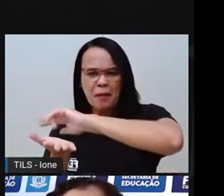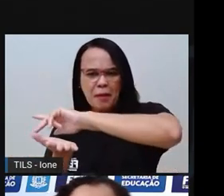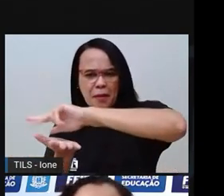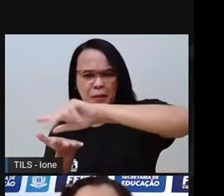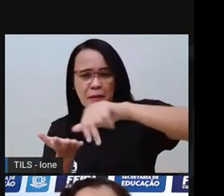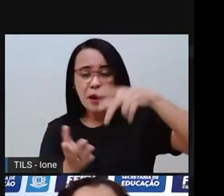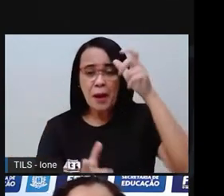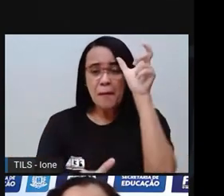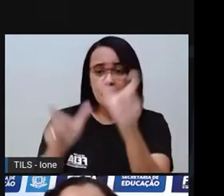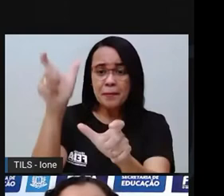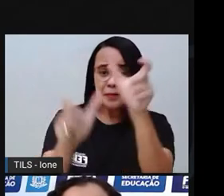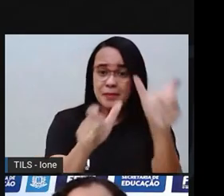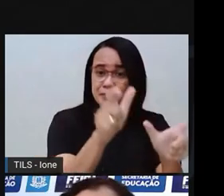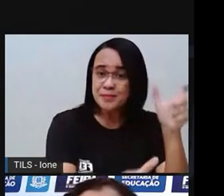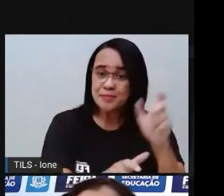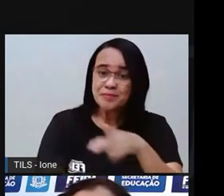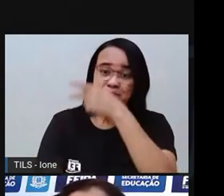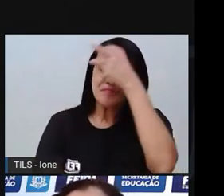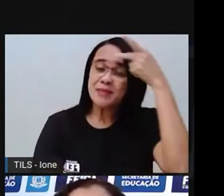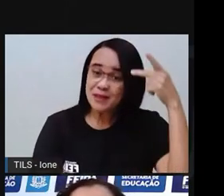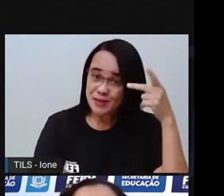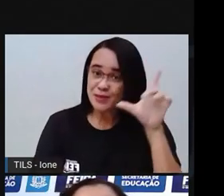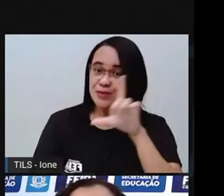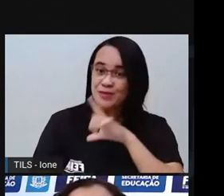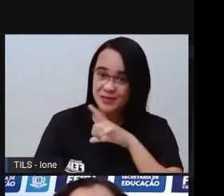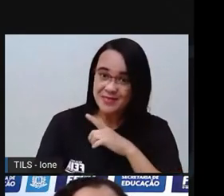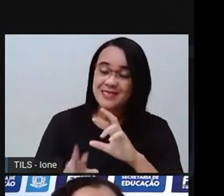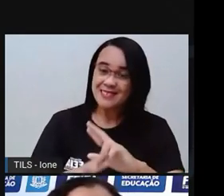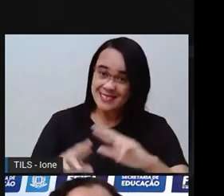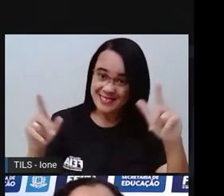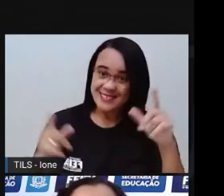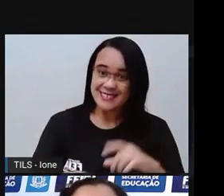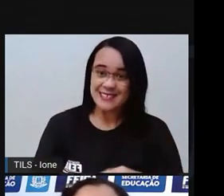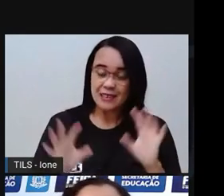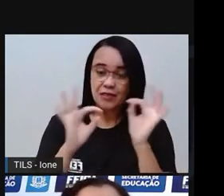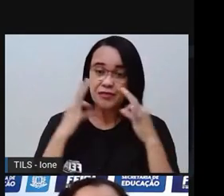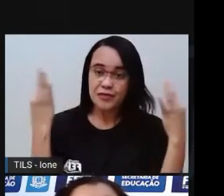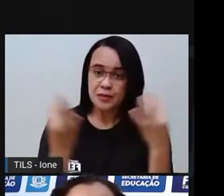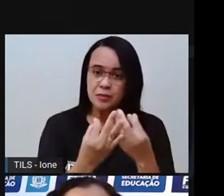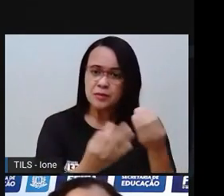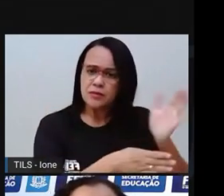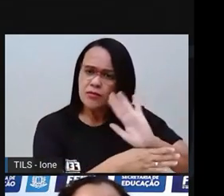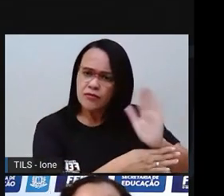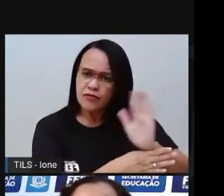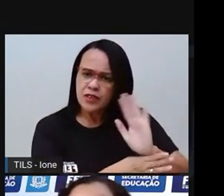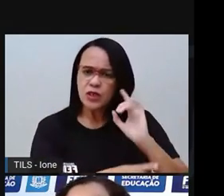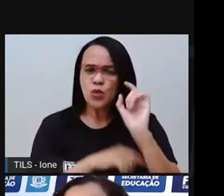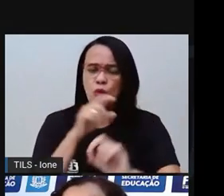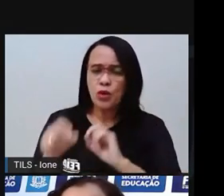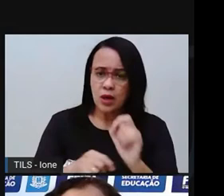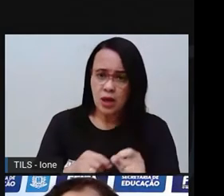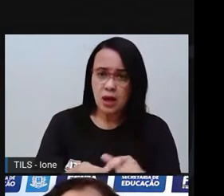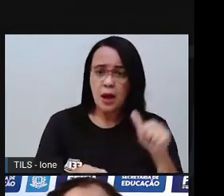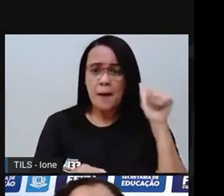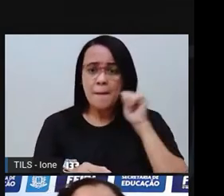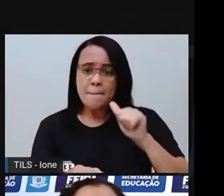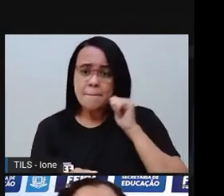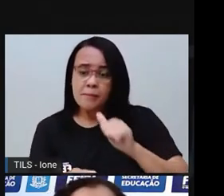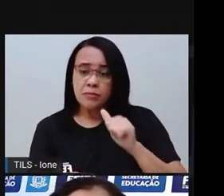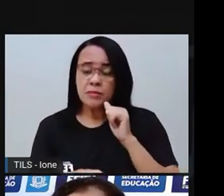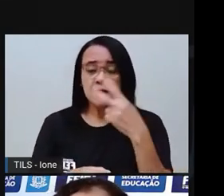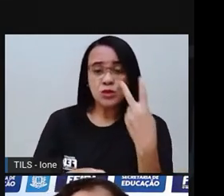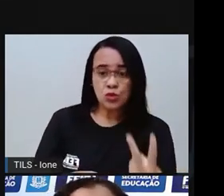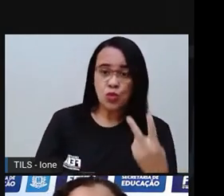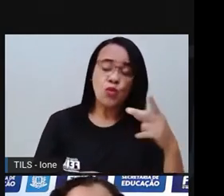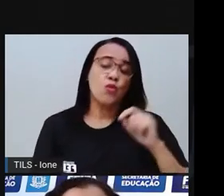diferentes. Então, a gente foi vendo no vídeo que tem famílias com pai, com mãe, com madrasto,